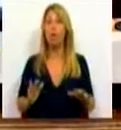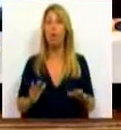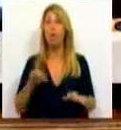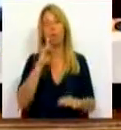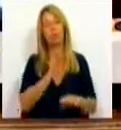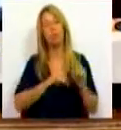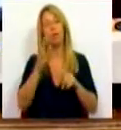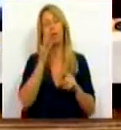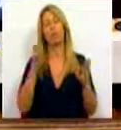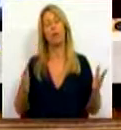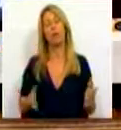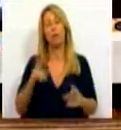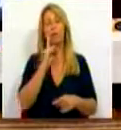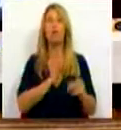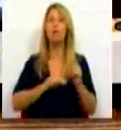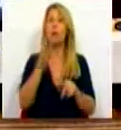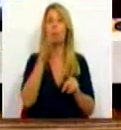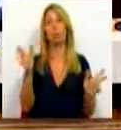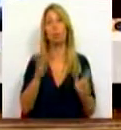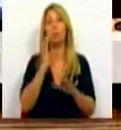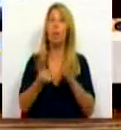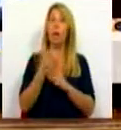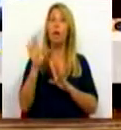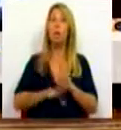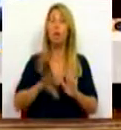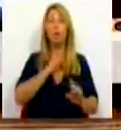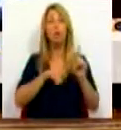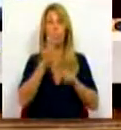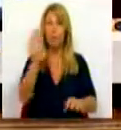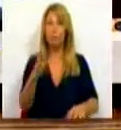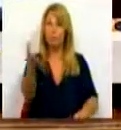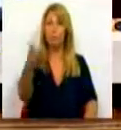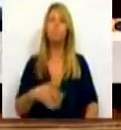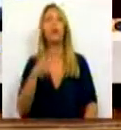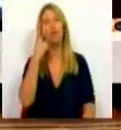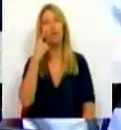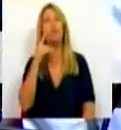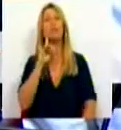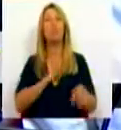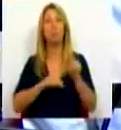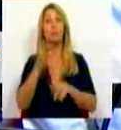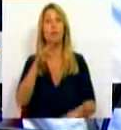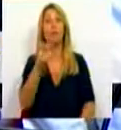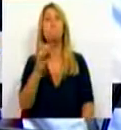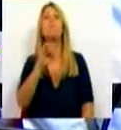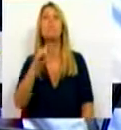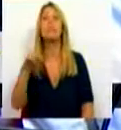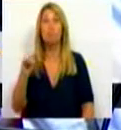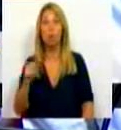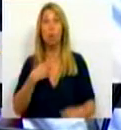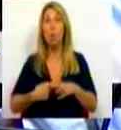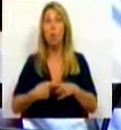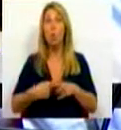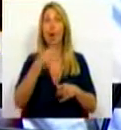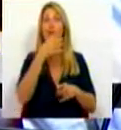Sra. Deputada, vamos criar condições. Sr. Deputado João Galamba. Já vi que a Deputada Mercê Borges está muito interessada em falar de vários